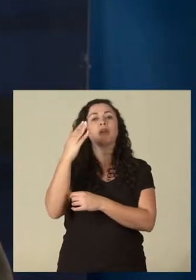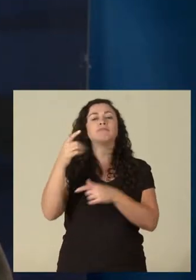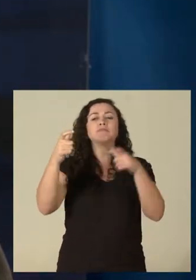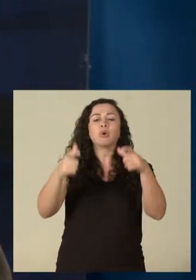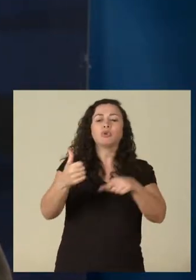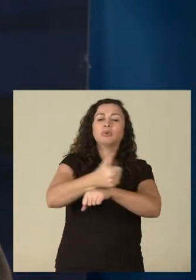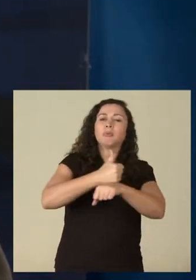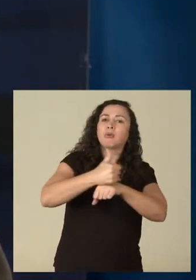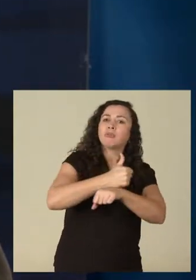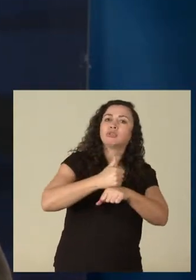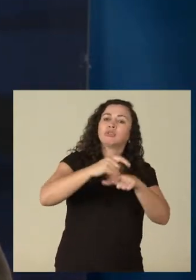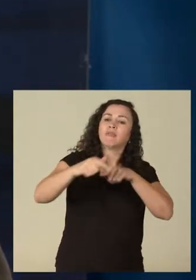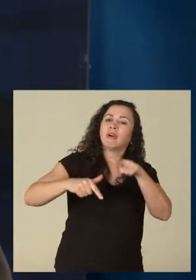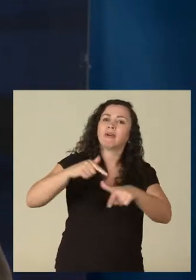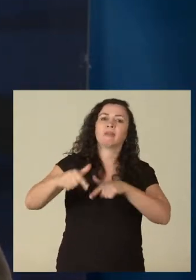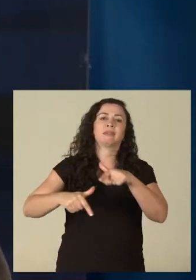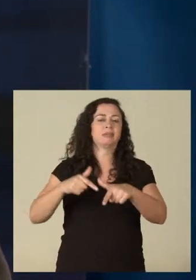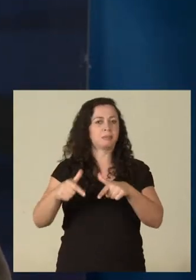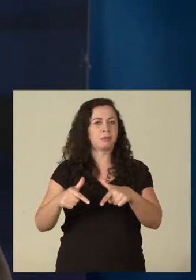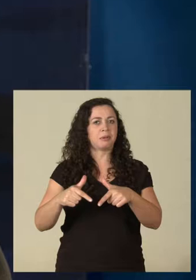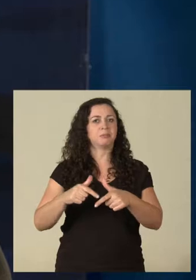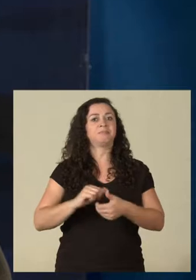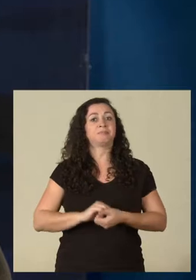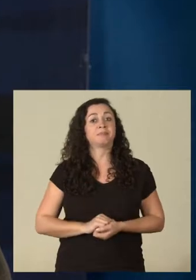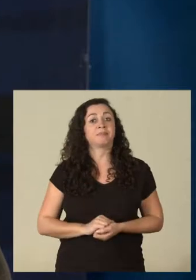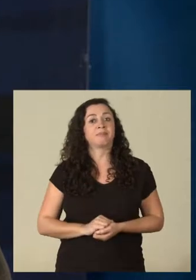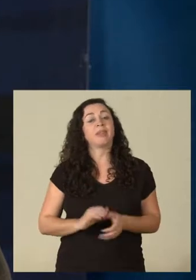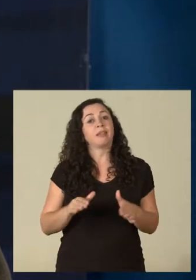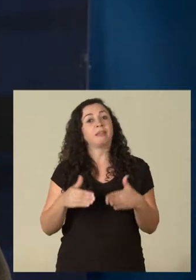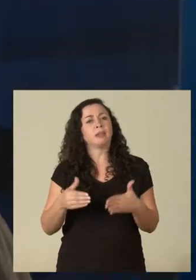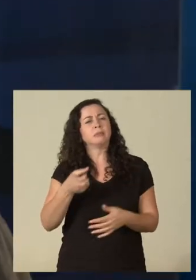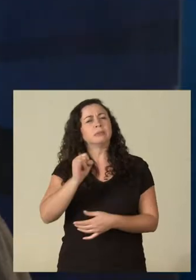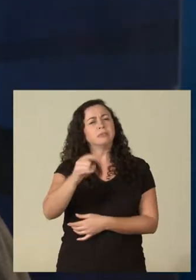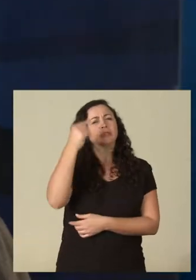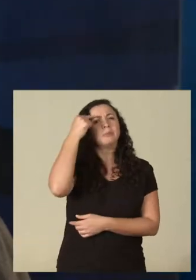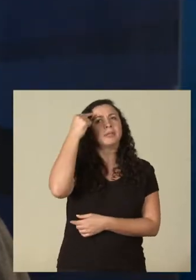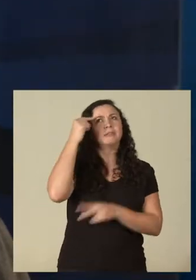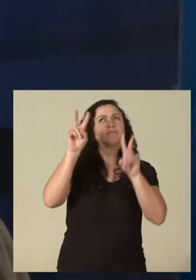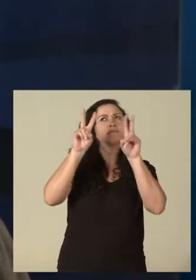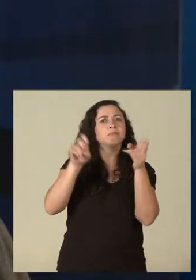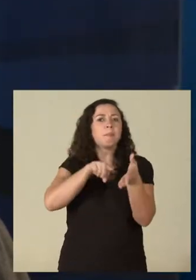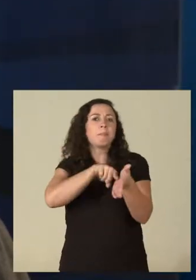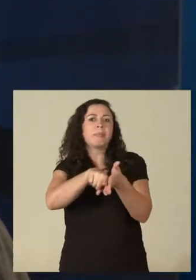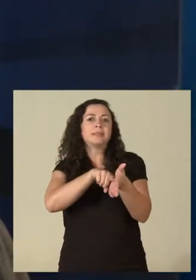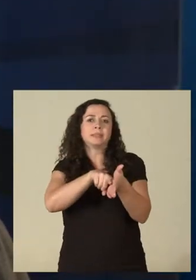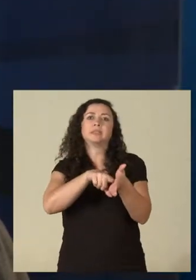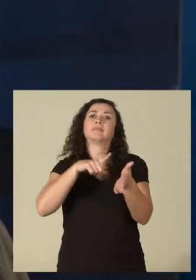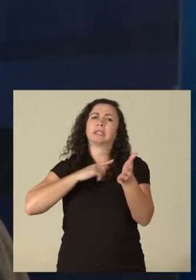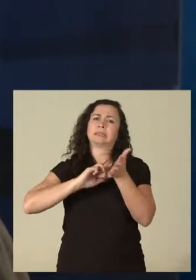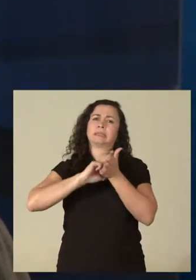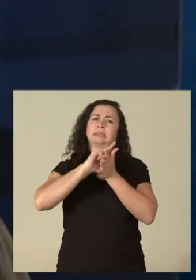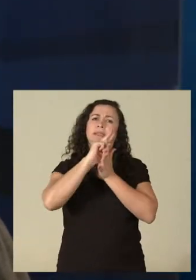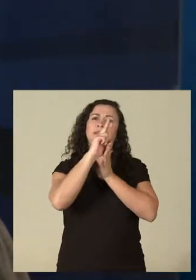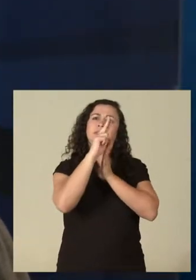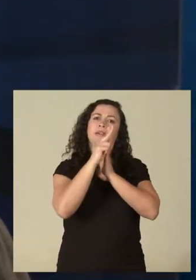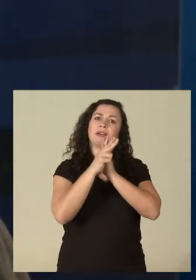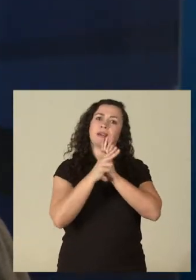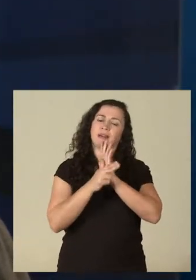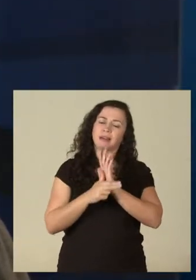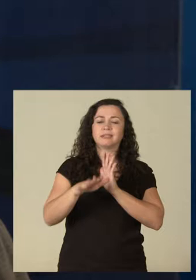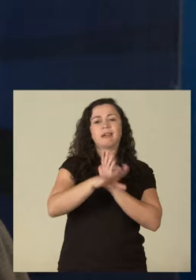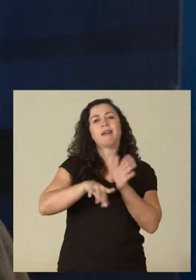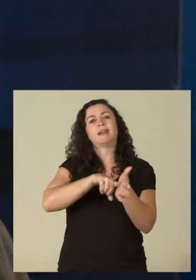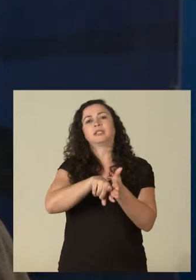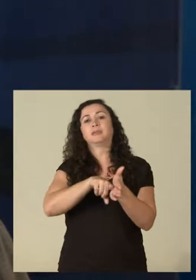direcionar mais o profissional dentro do mercado de trabalho. Então, mesmo se você pensar em pesquisa, você tem as várias